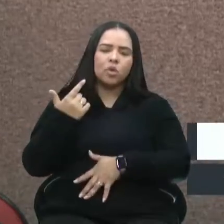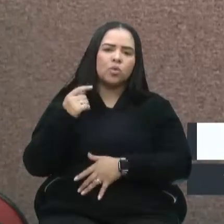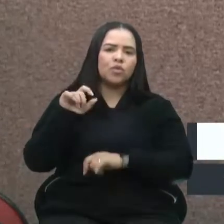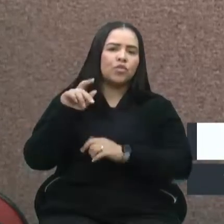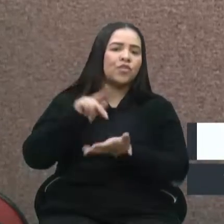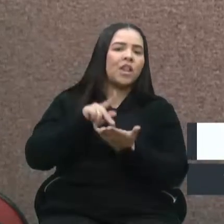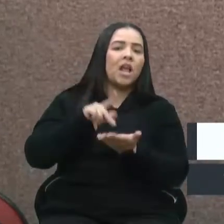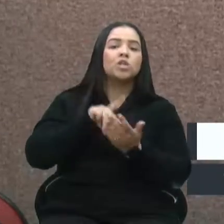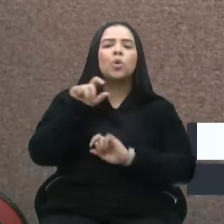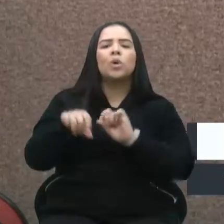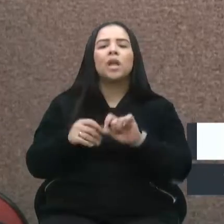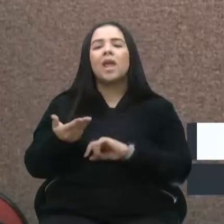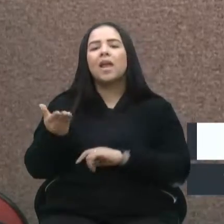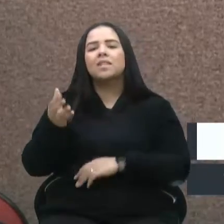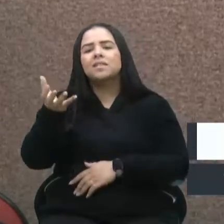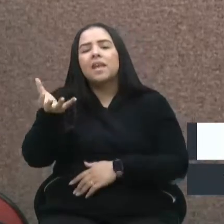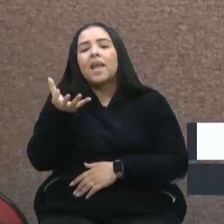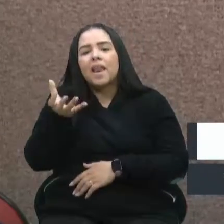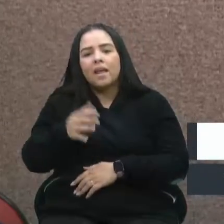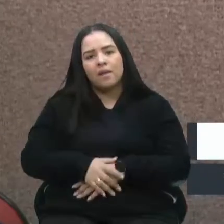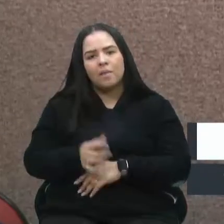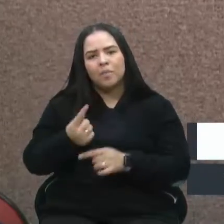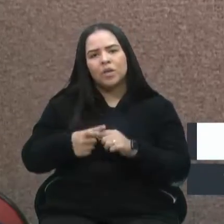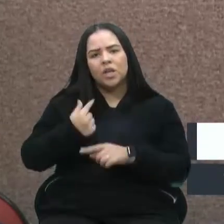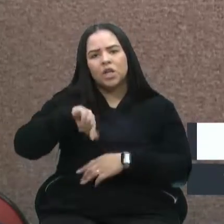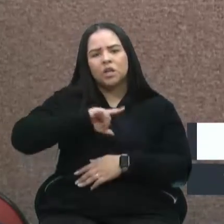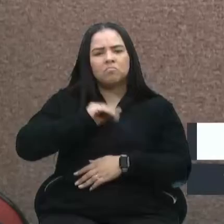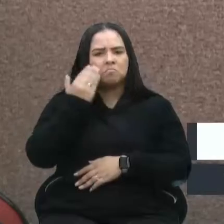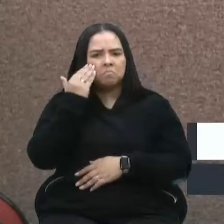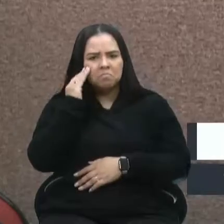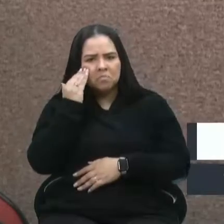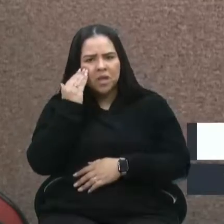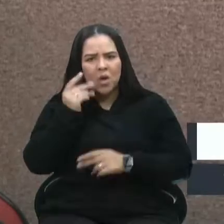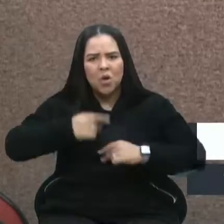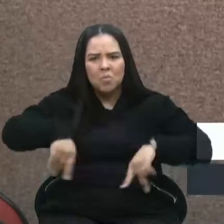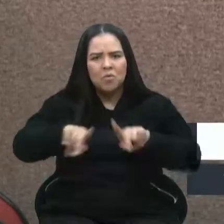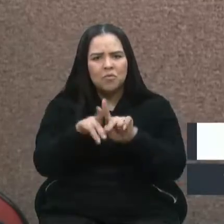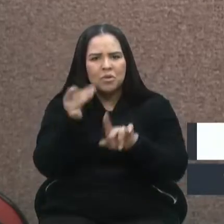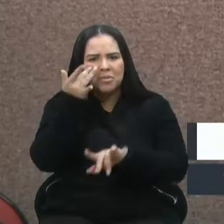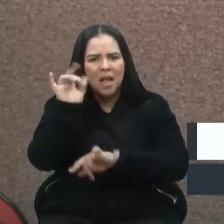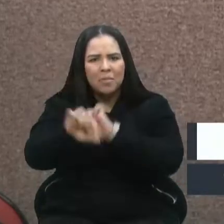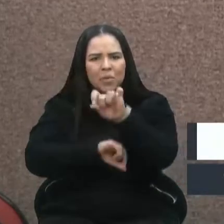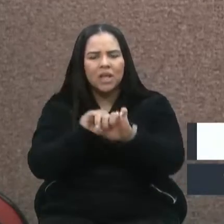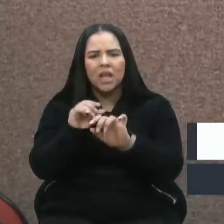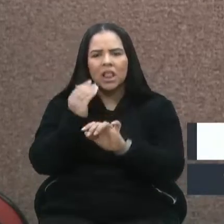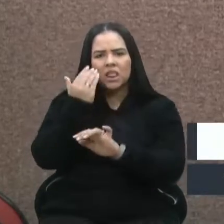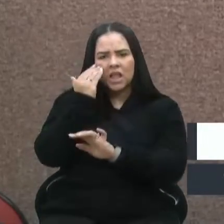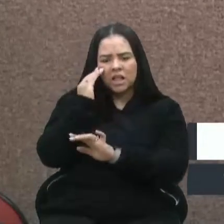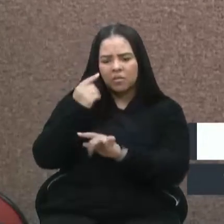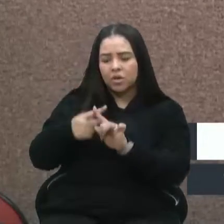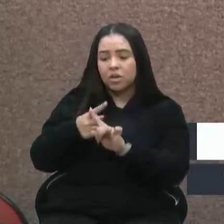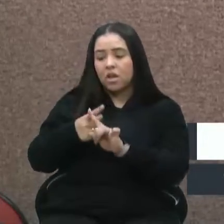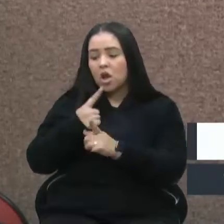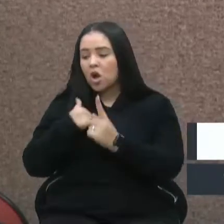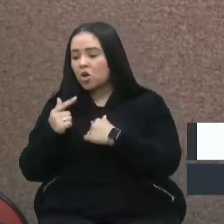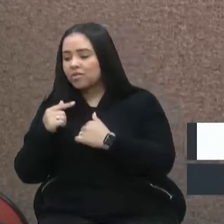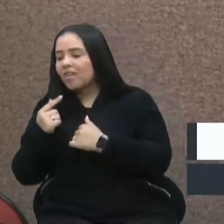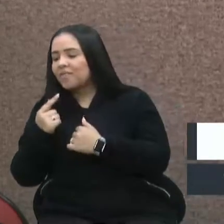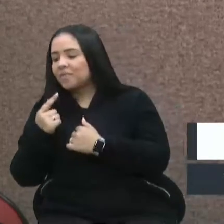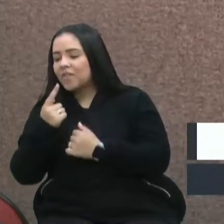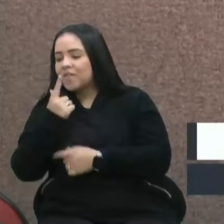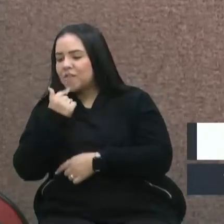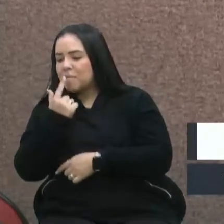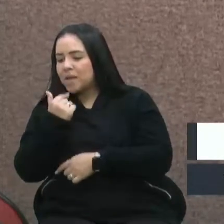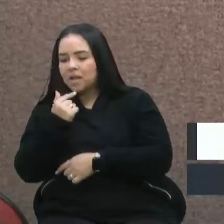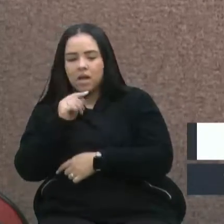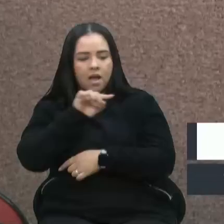o que eles querem. Porque a gente não entende. A população não sabe mais o que entender. Porque um dia o cara diz que gosta de vermelho, no outro dia ele gosta de